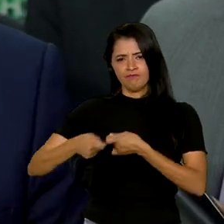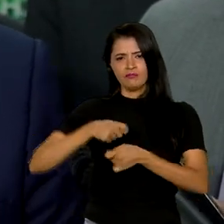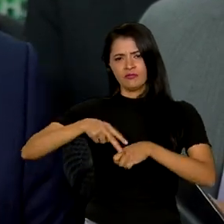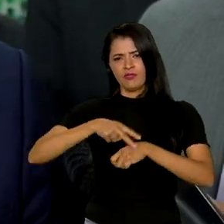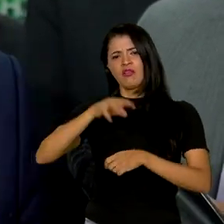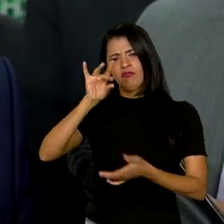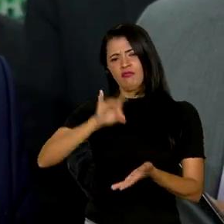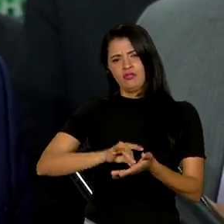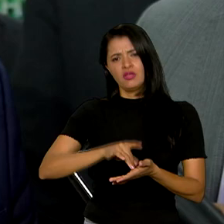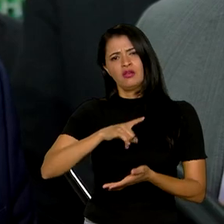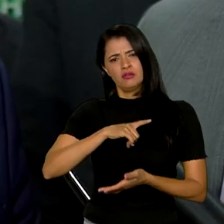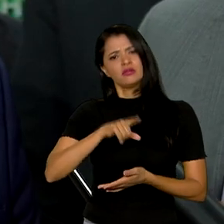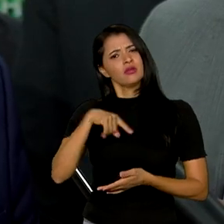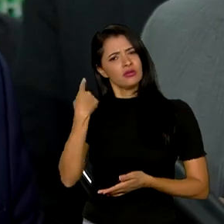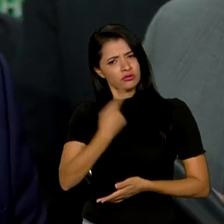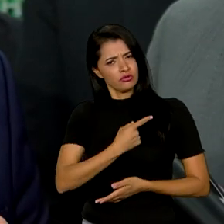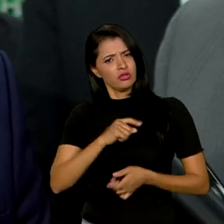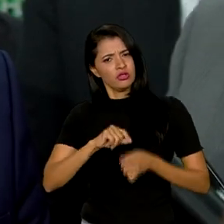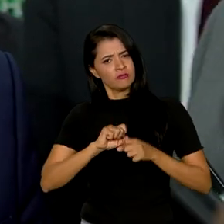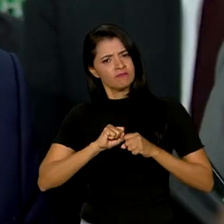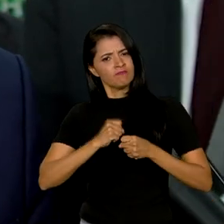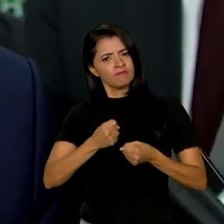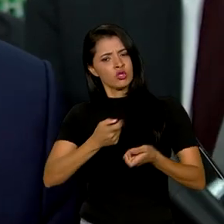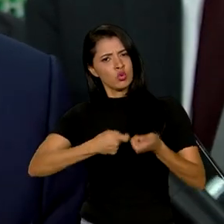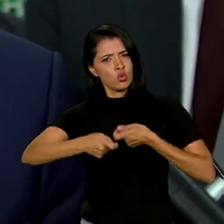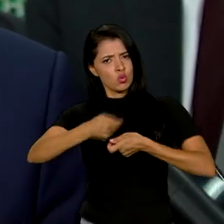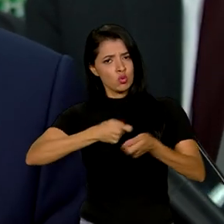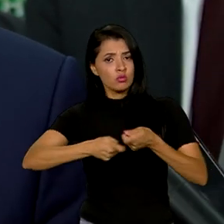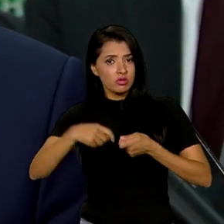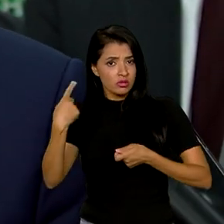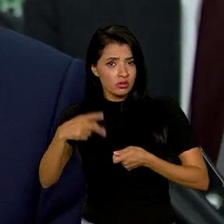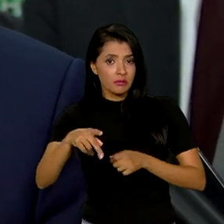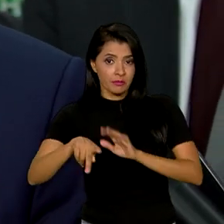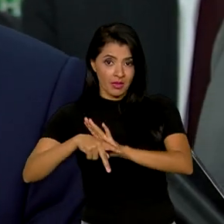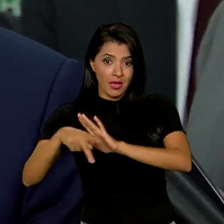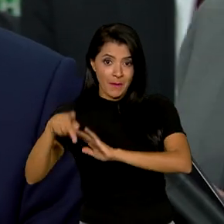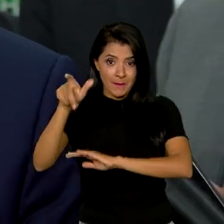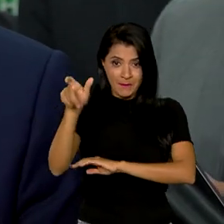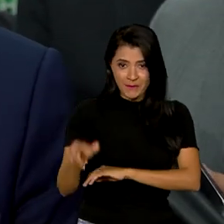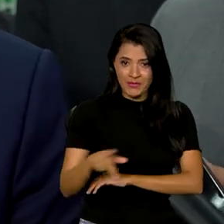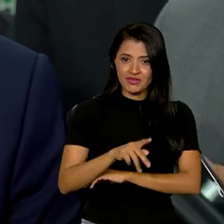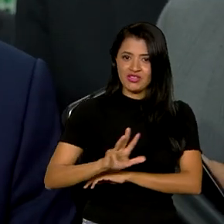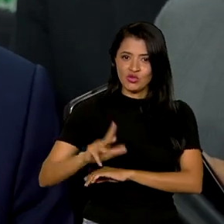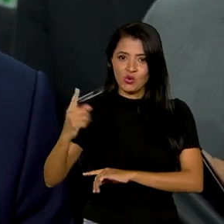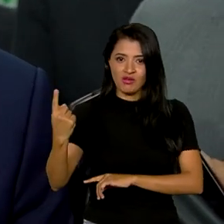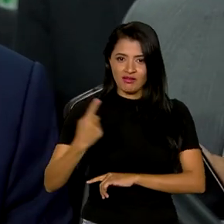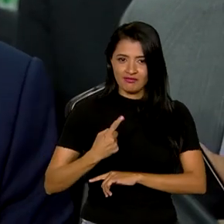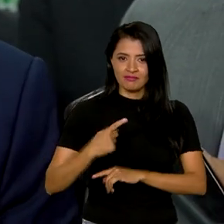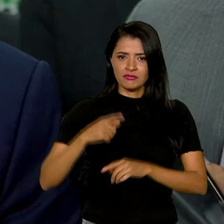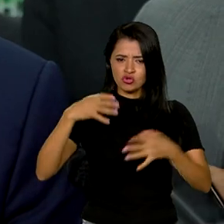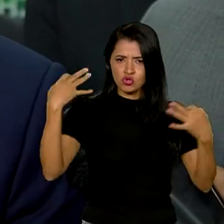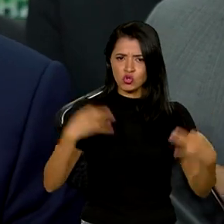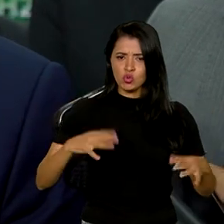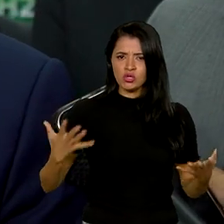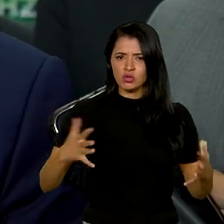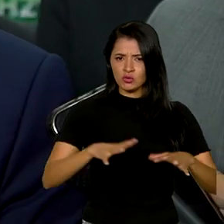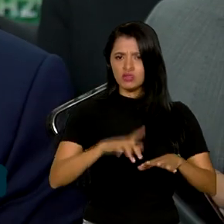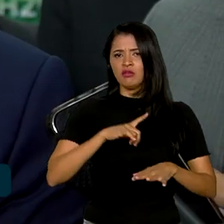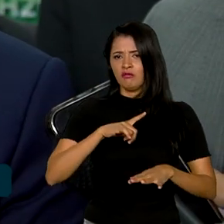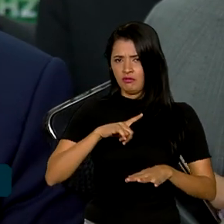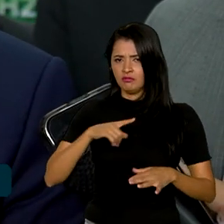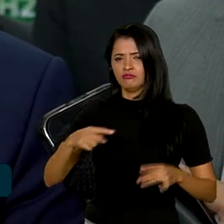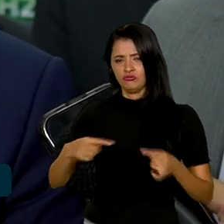e nós estamos fazendo essa economia por determinação do presidente Lula de forma justa e inclusiva. Ou seja,